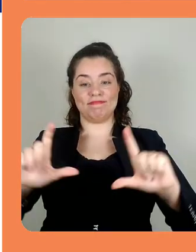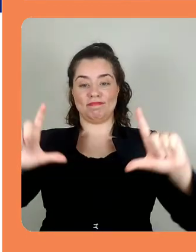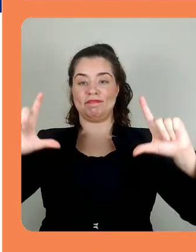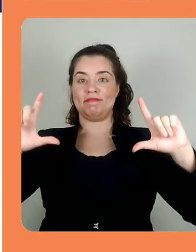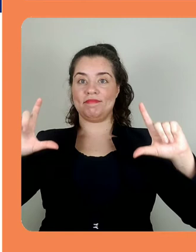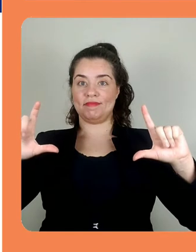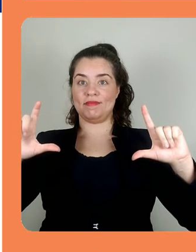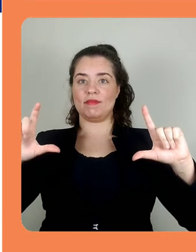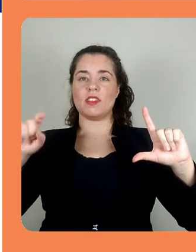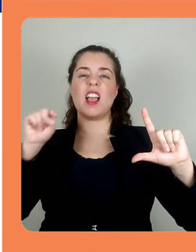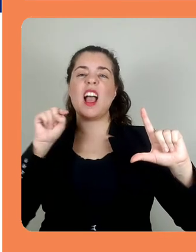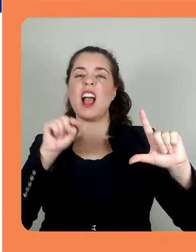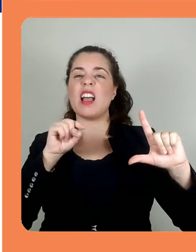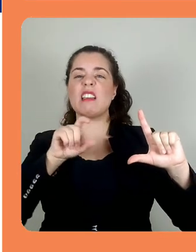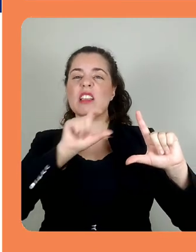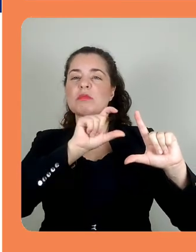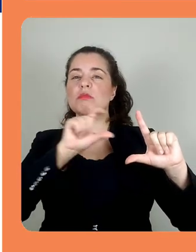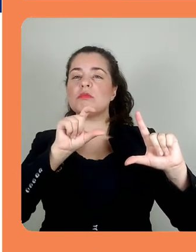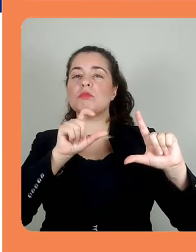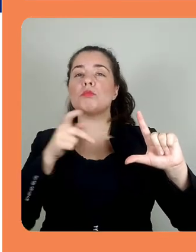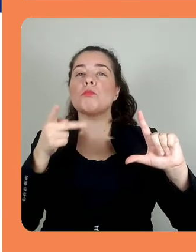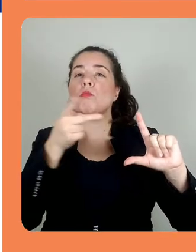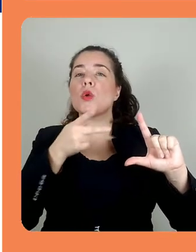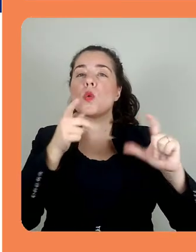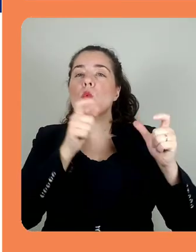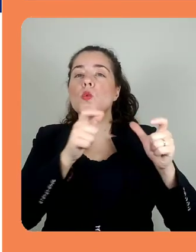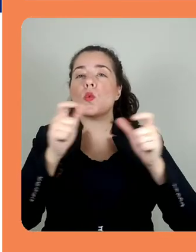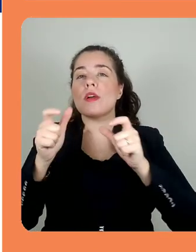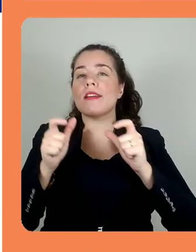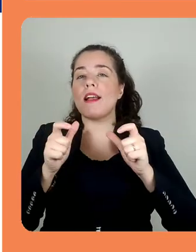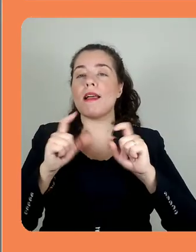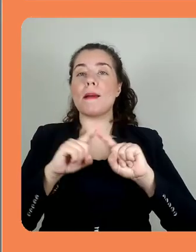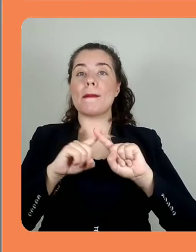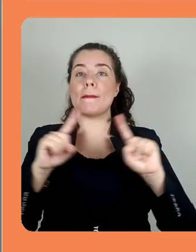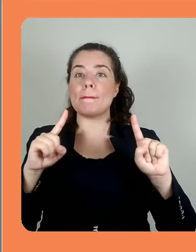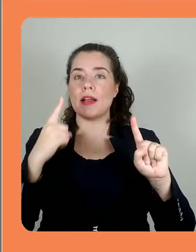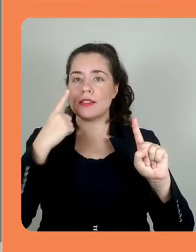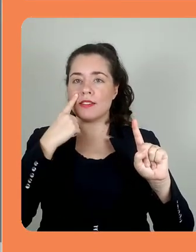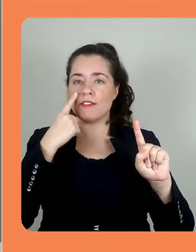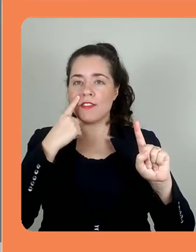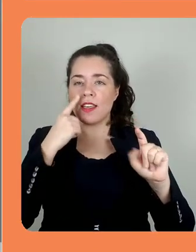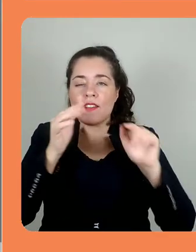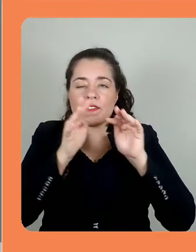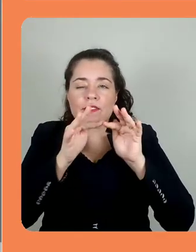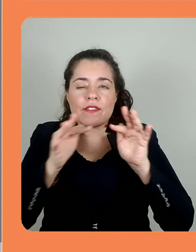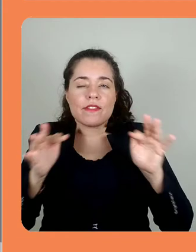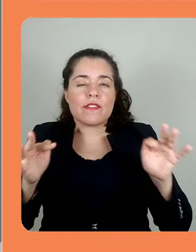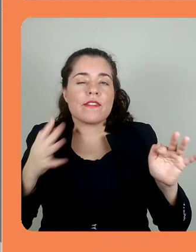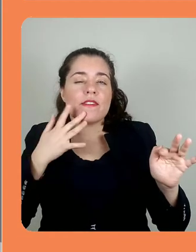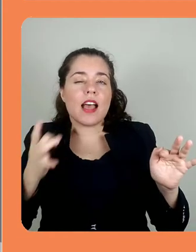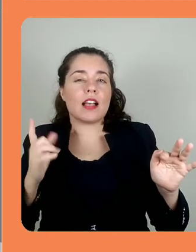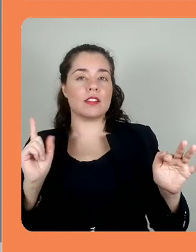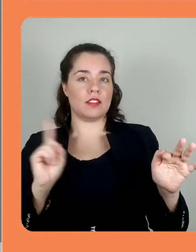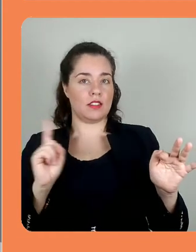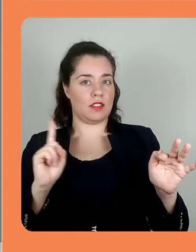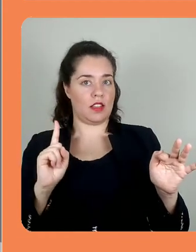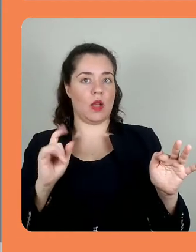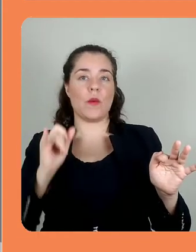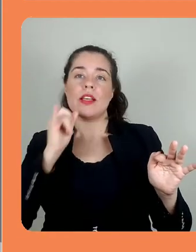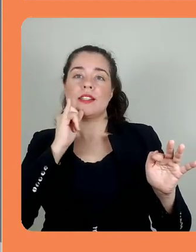Vou, então, procurar o espaço em que eu quero colocar. Mas, reparem, não é tão simples, tá?